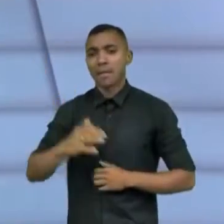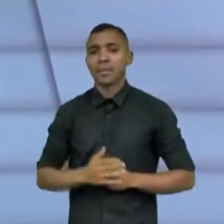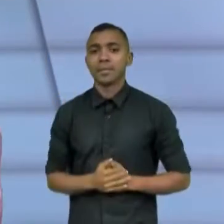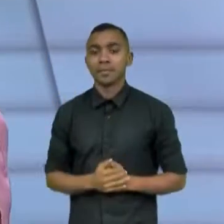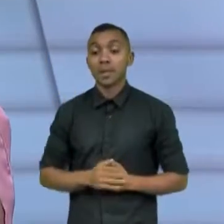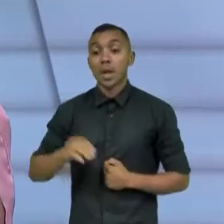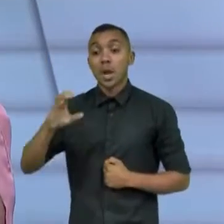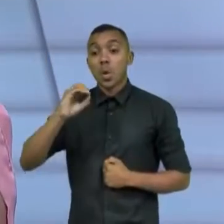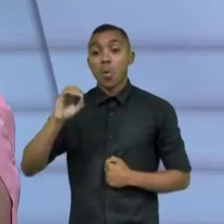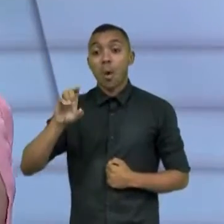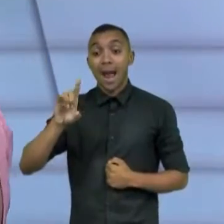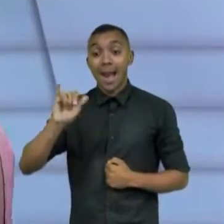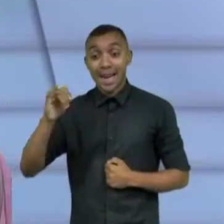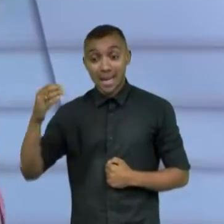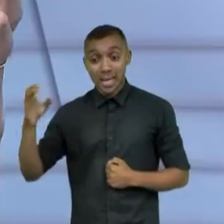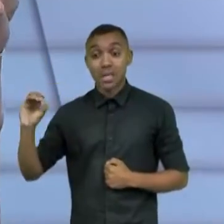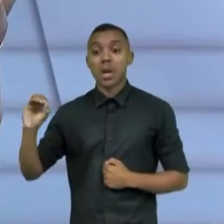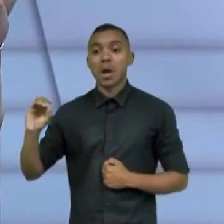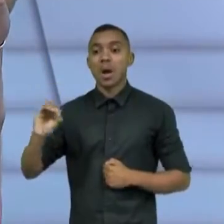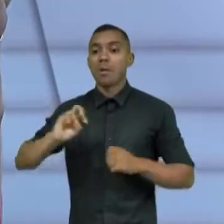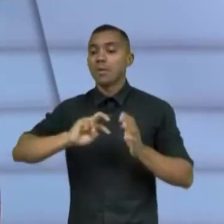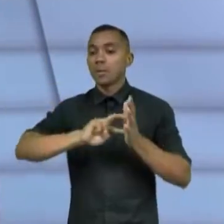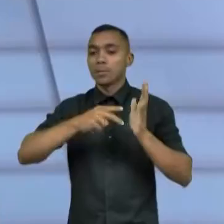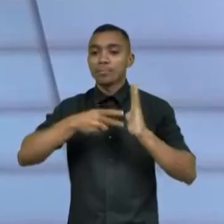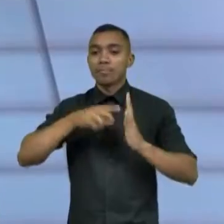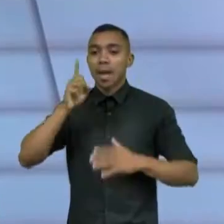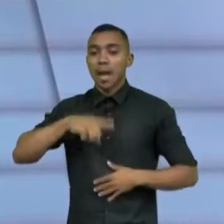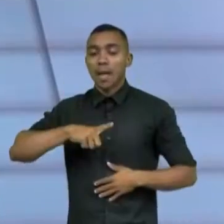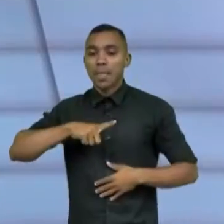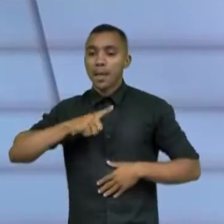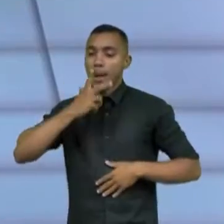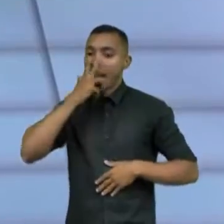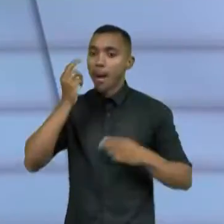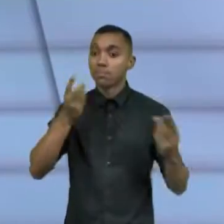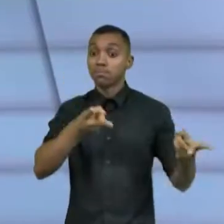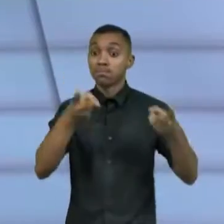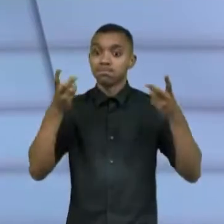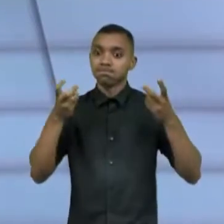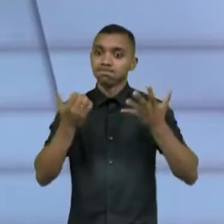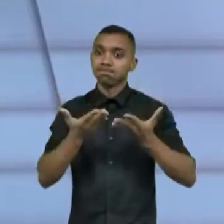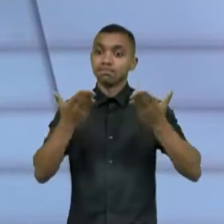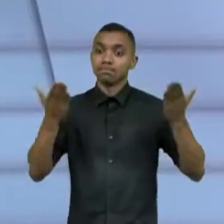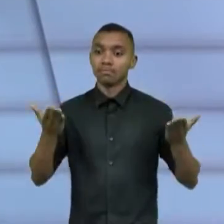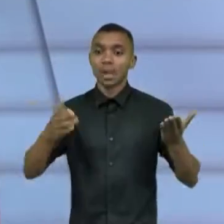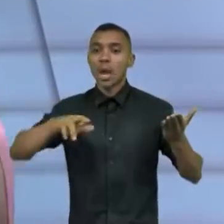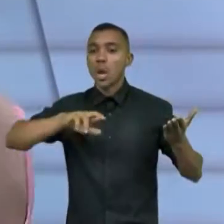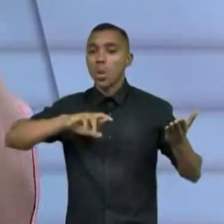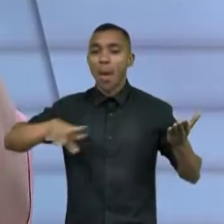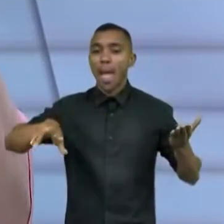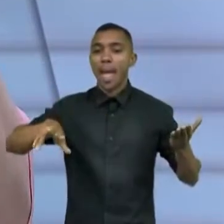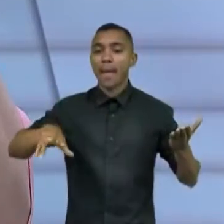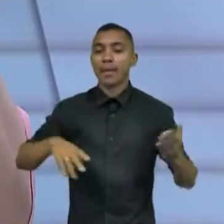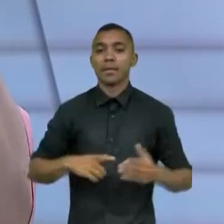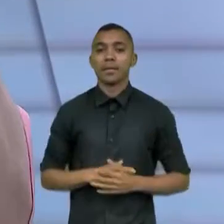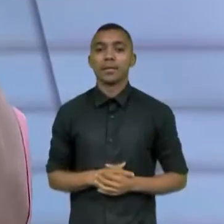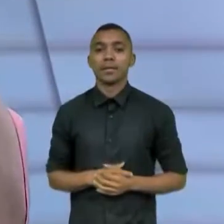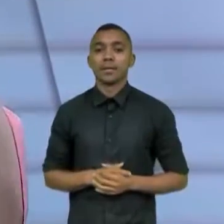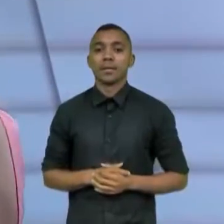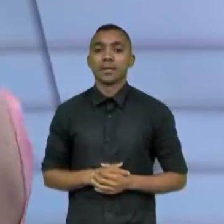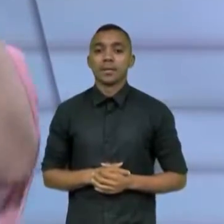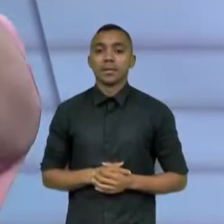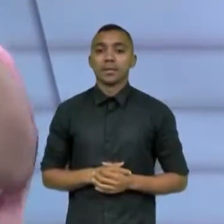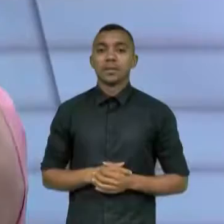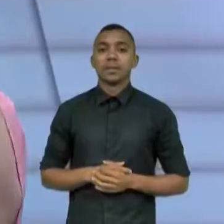realmente tem um olhar muito amplo e que não está lá na ponta. Pelo contrário, a gente vai